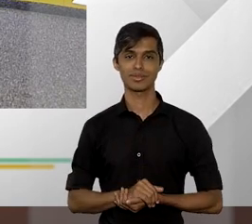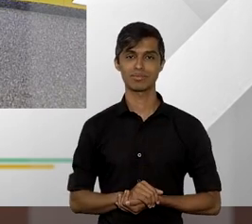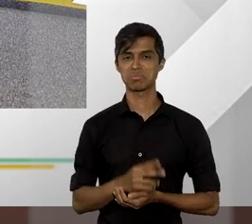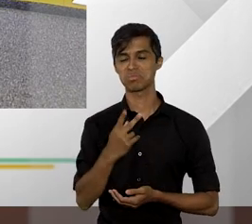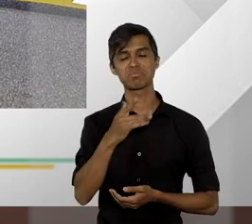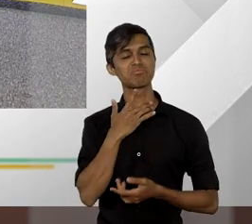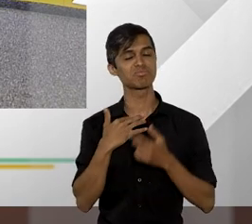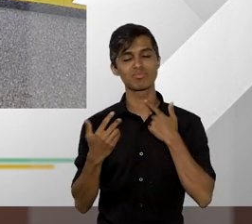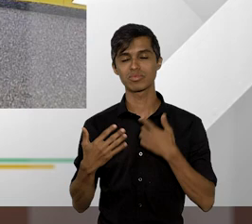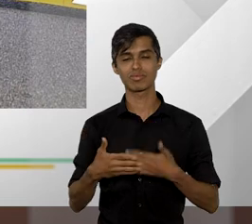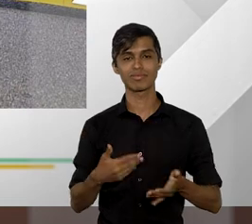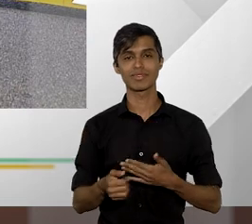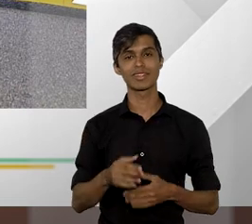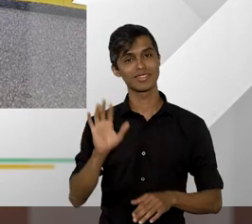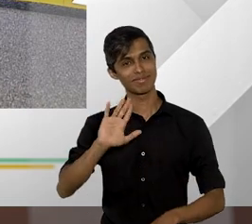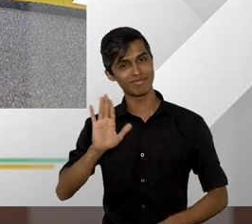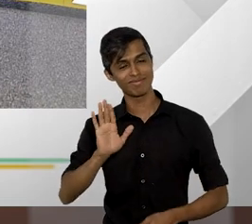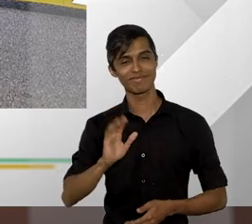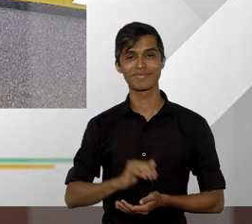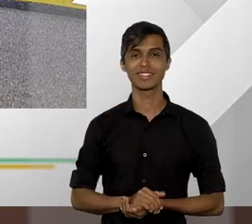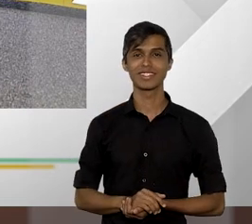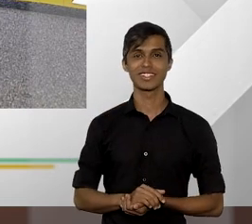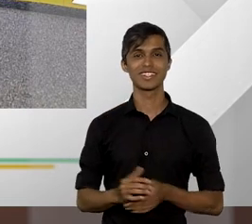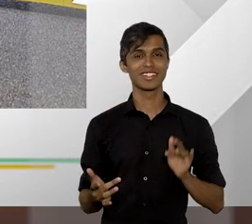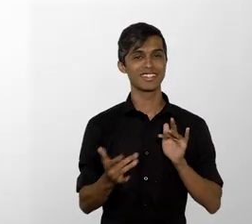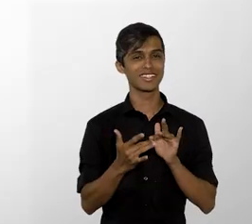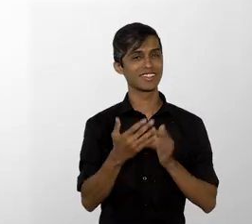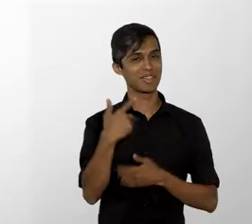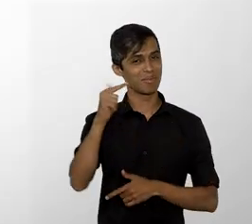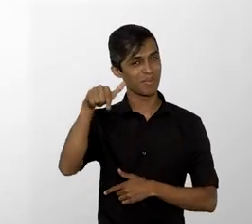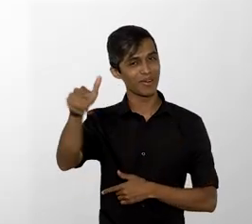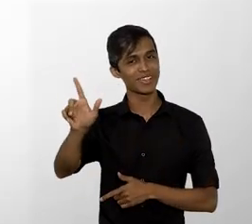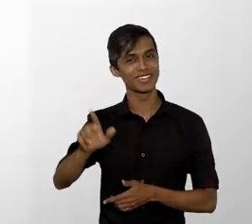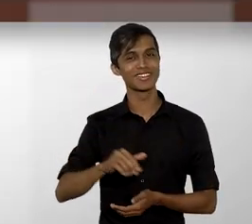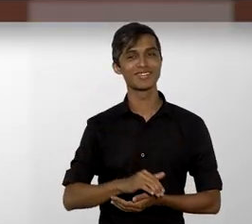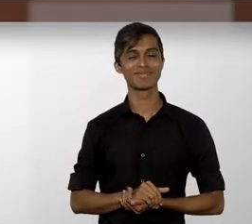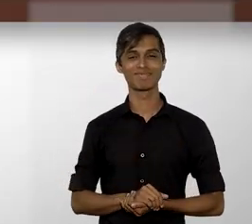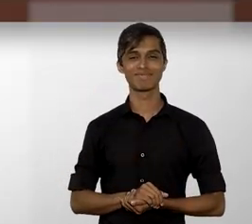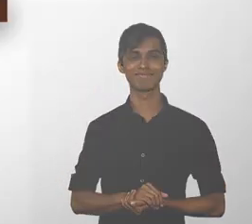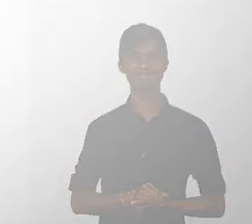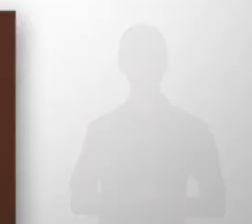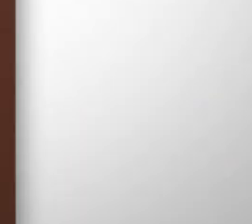preferência até a próxima pessoal a gente se encontra e aí